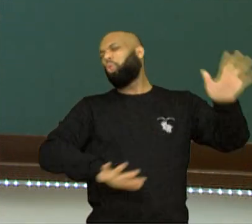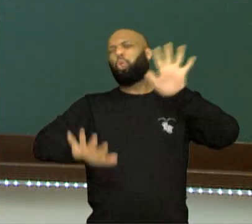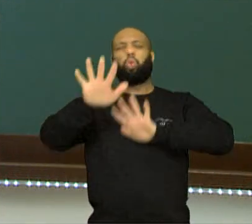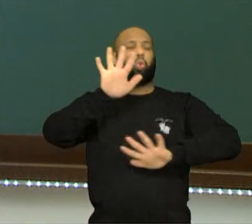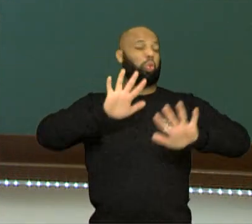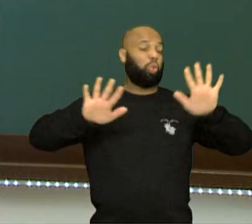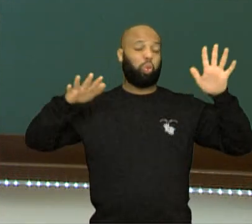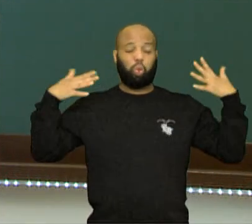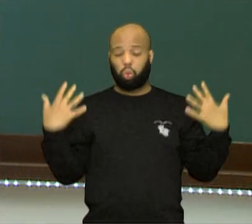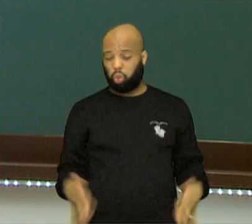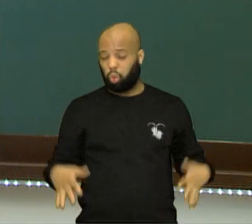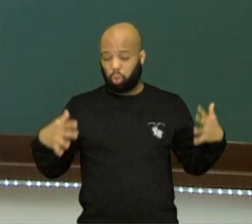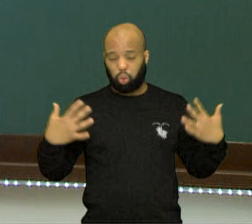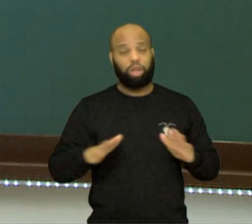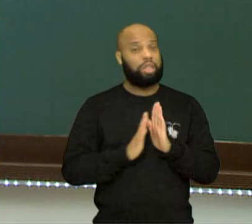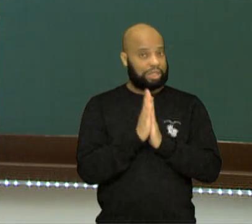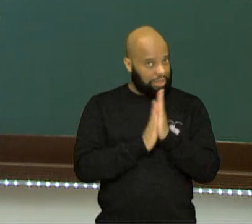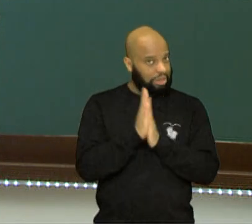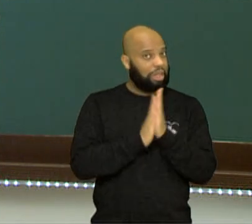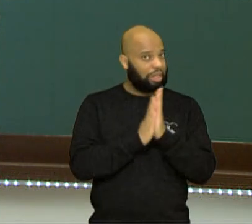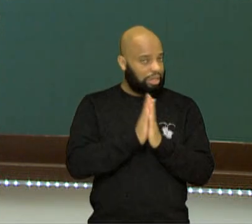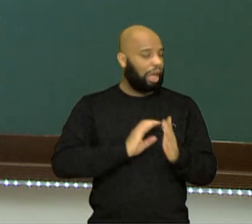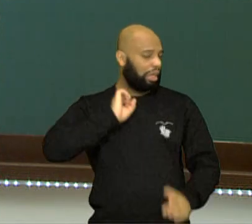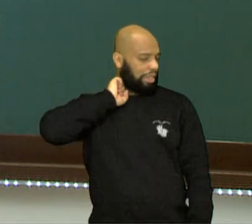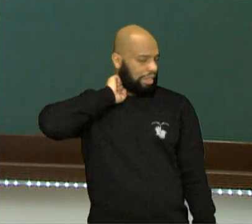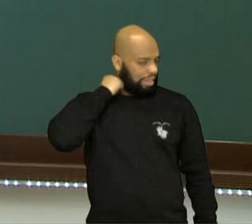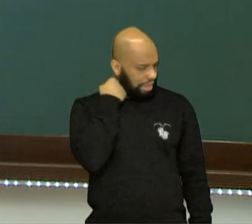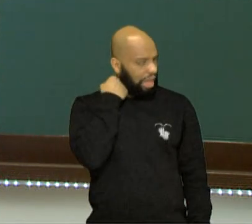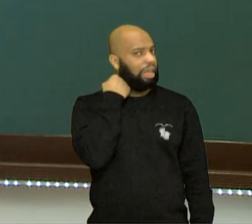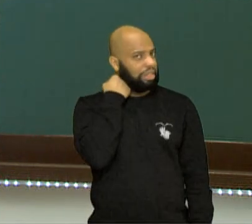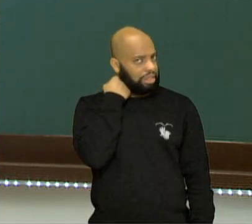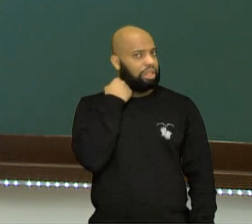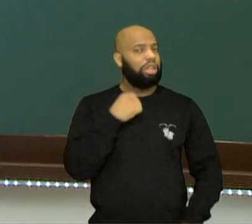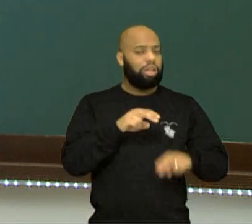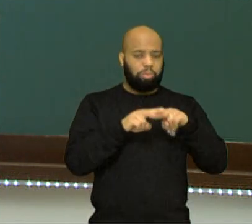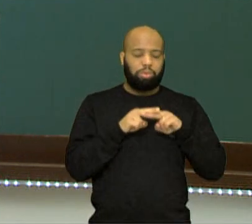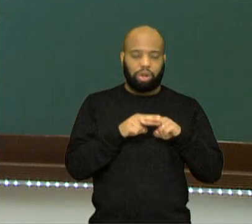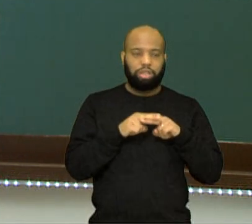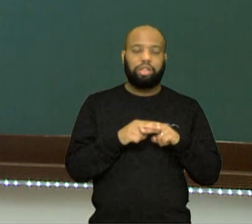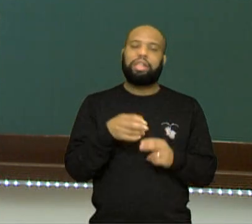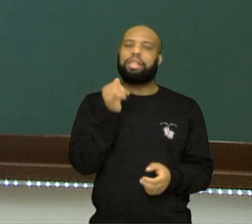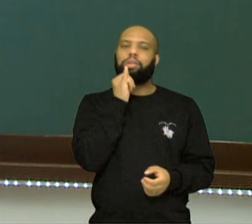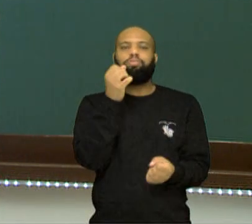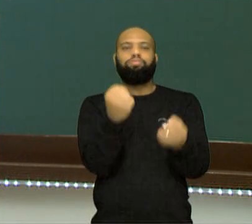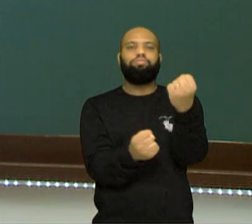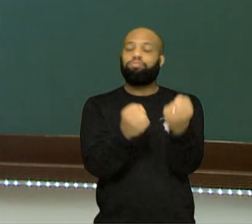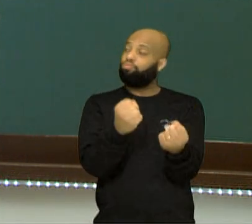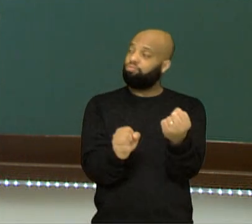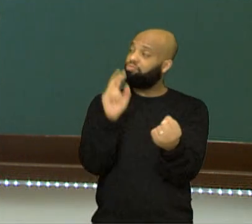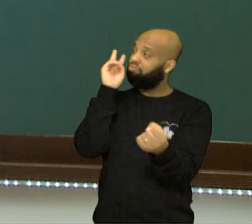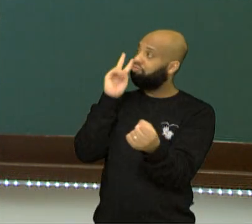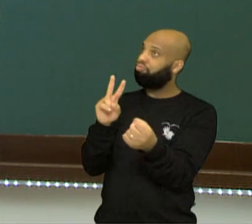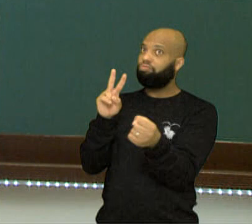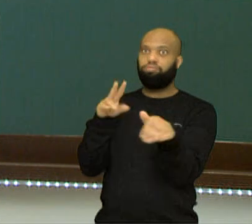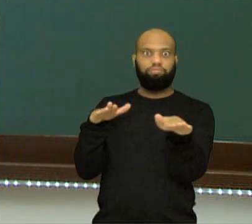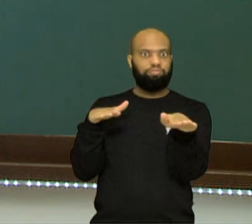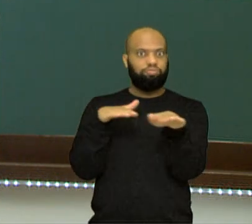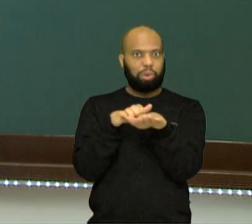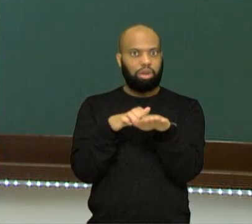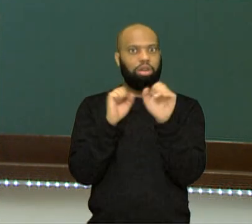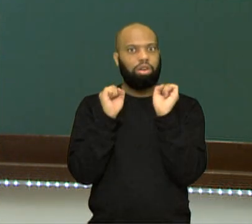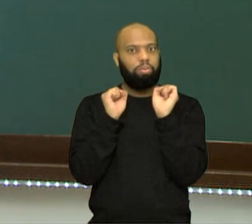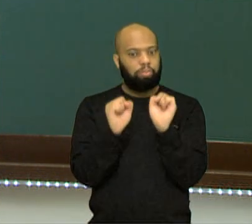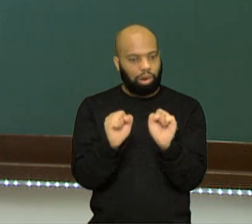estresse, Ansiedade nas pessoas, dispersar a atenção, por exemplo, de motoristas e pedestres, gerando como